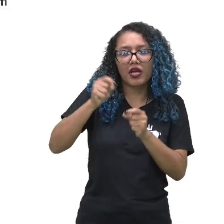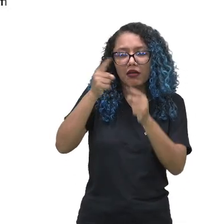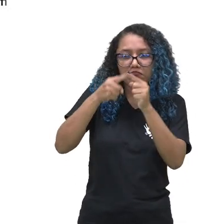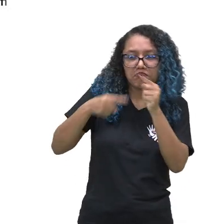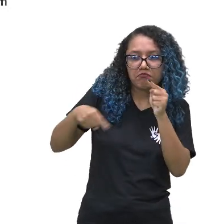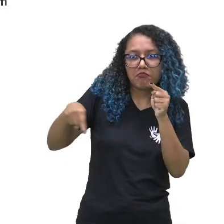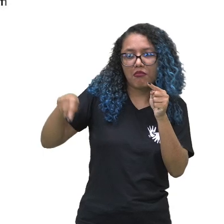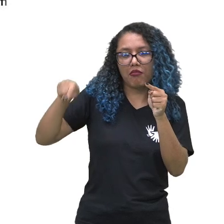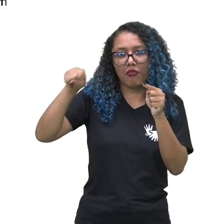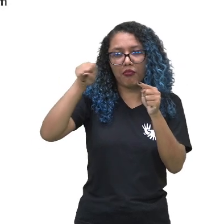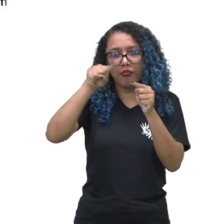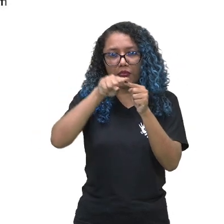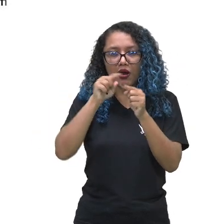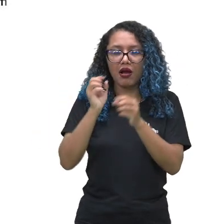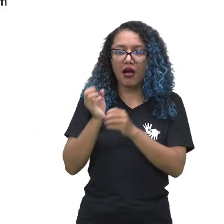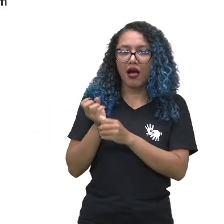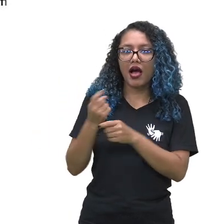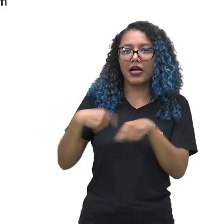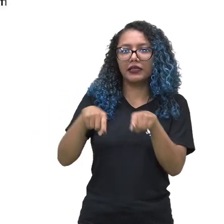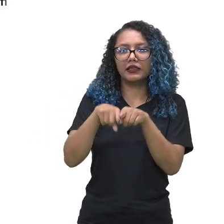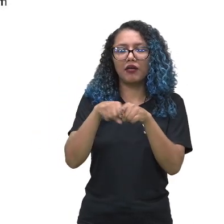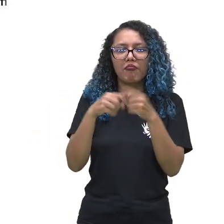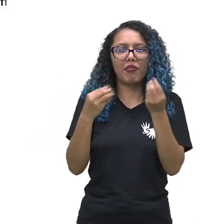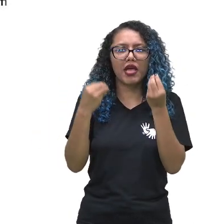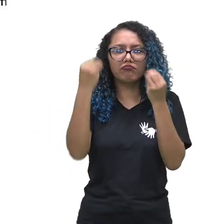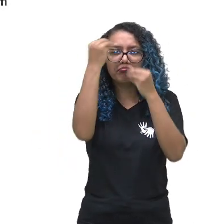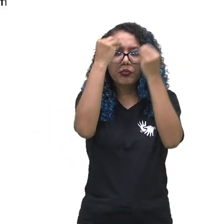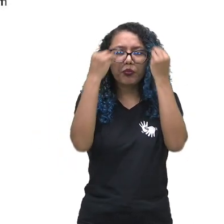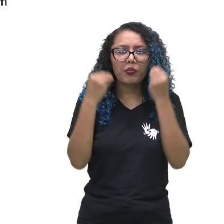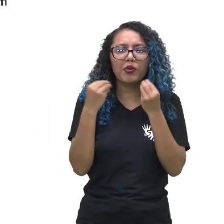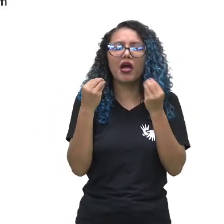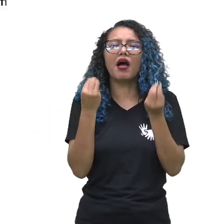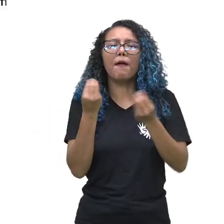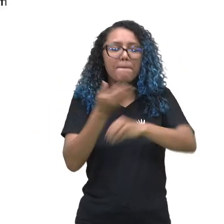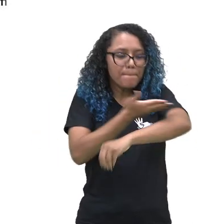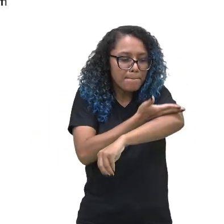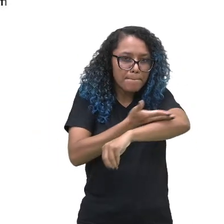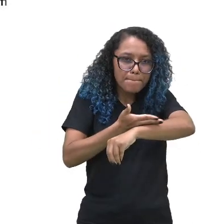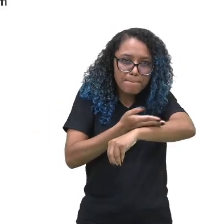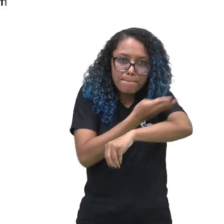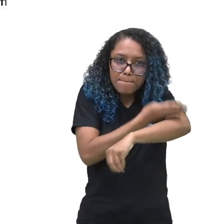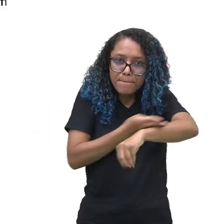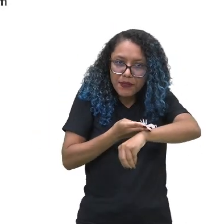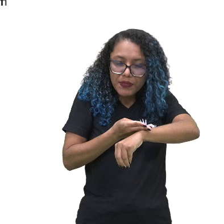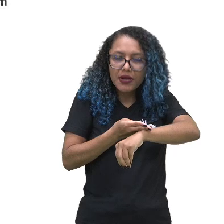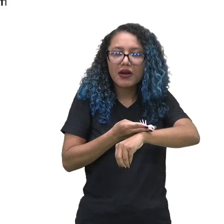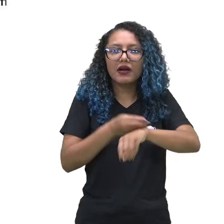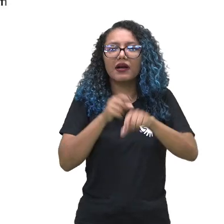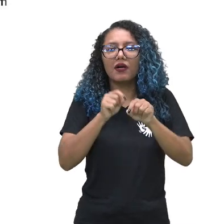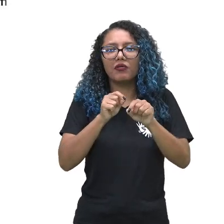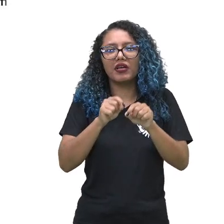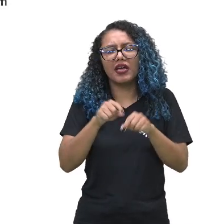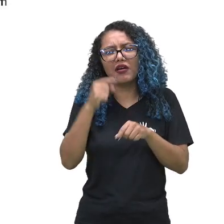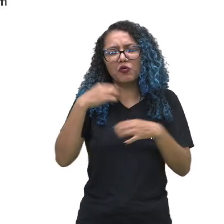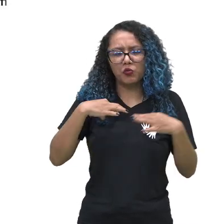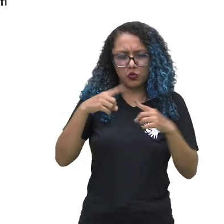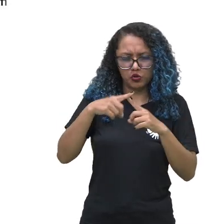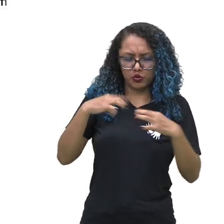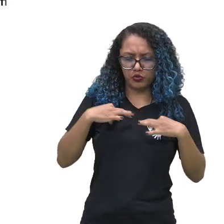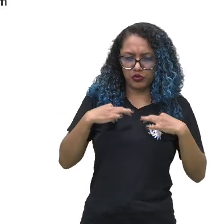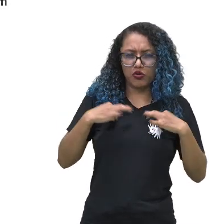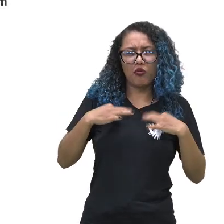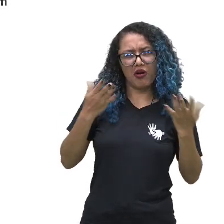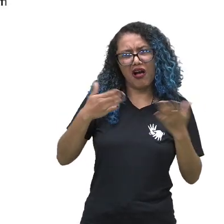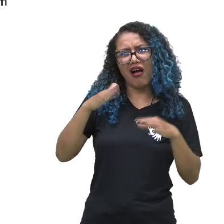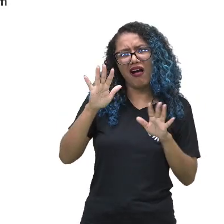Toda redondinha, esse rosto bem branquinho, que é uma maquiagem, esse tipo de roupa, a diz logo, ah,